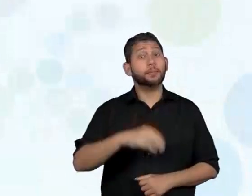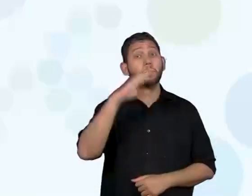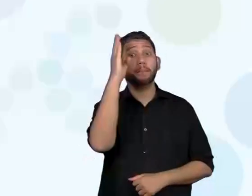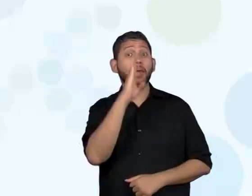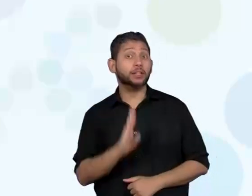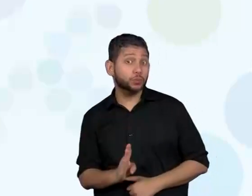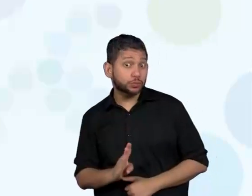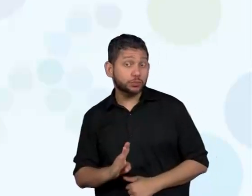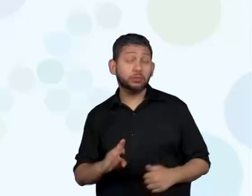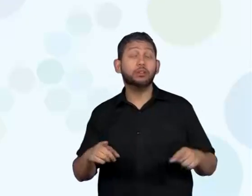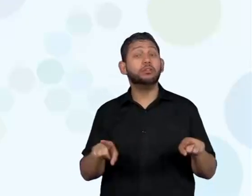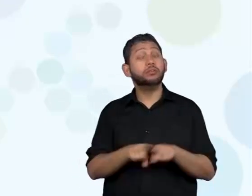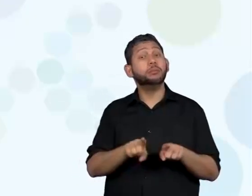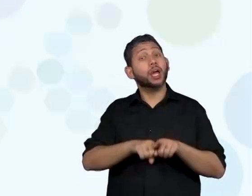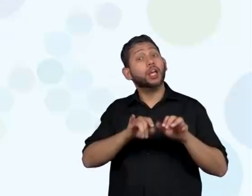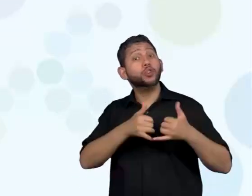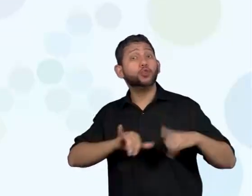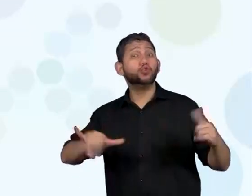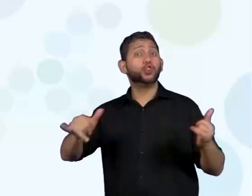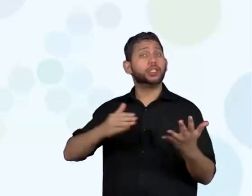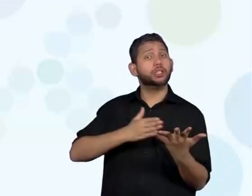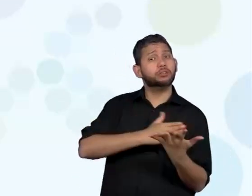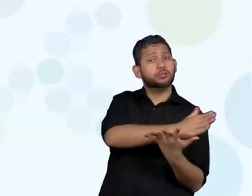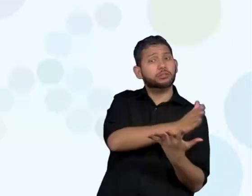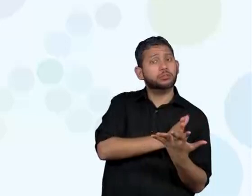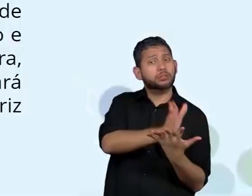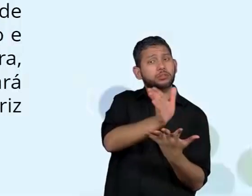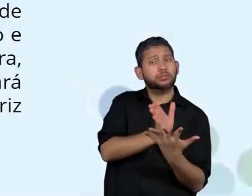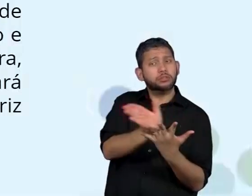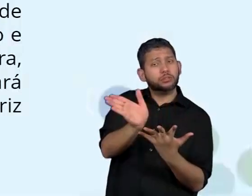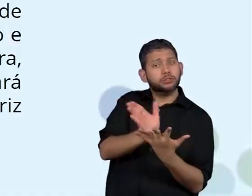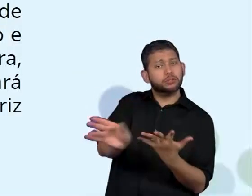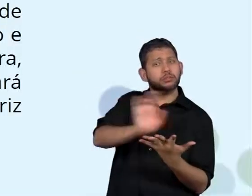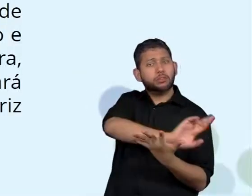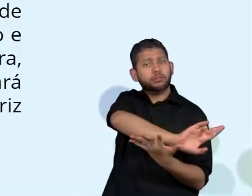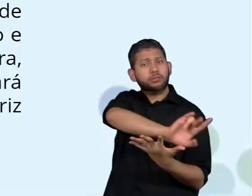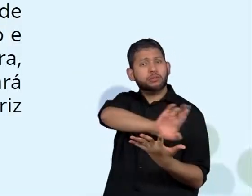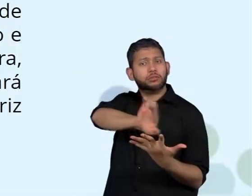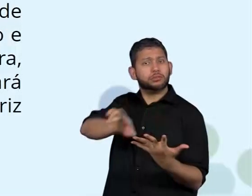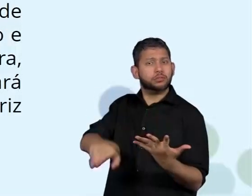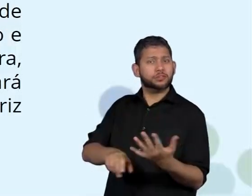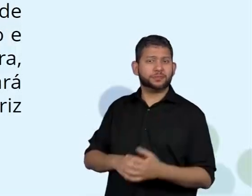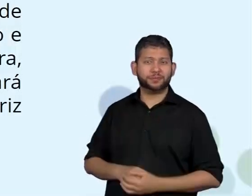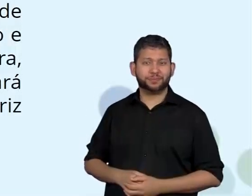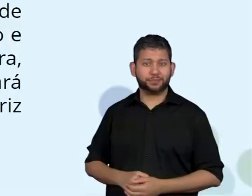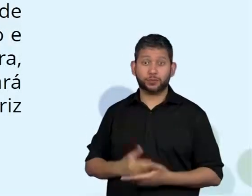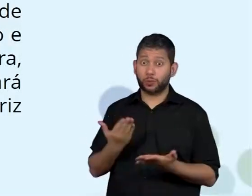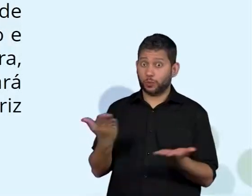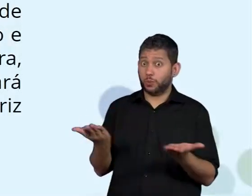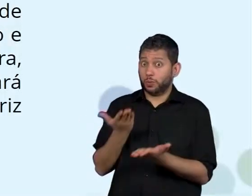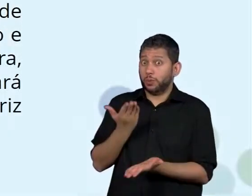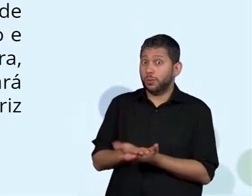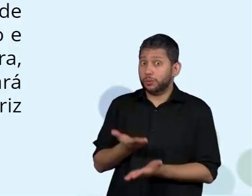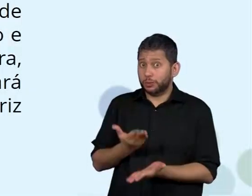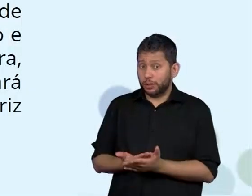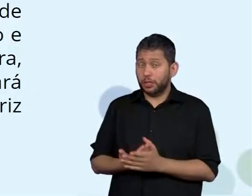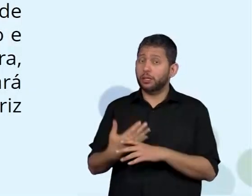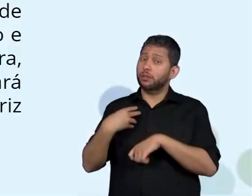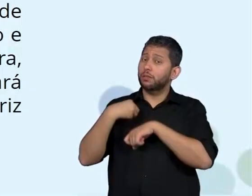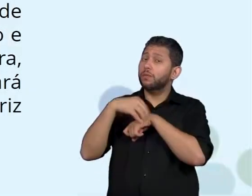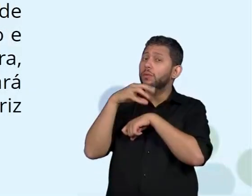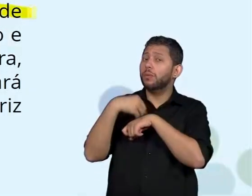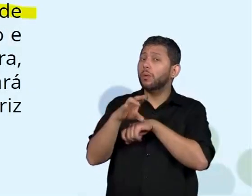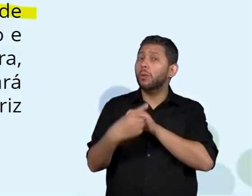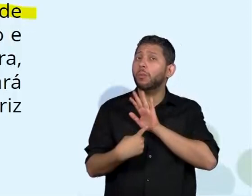Brasil e a matriz energética. Nesta aula, recordaremos as